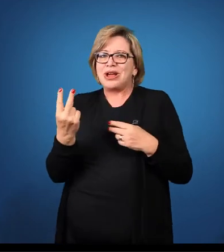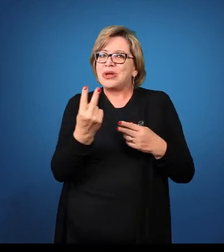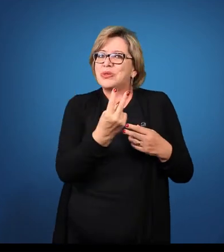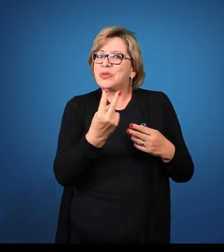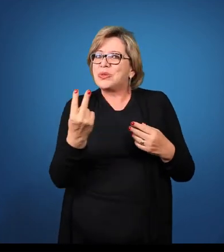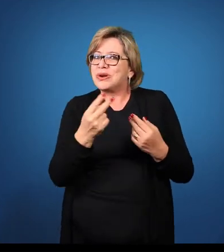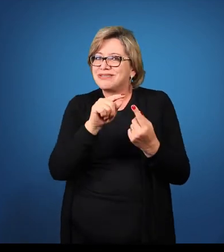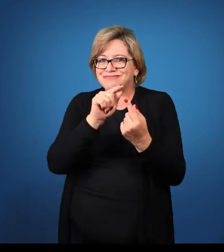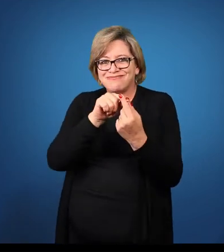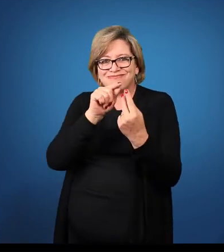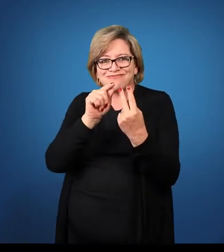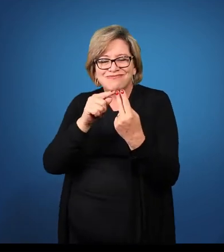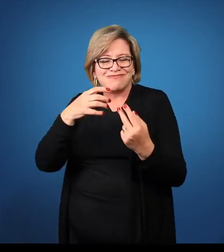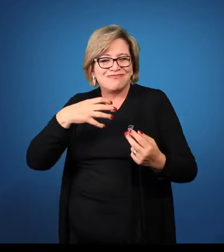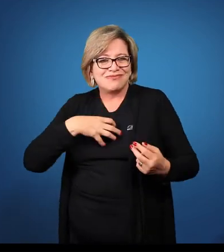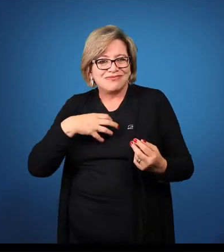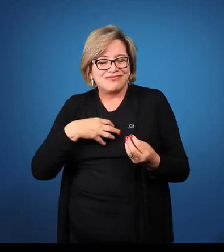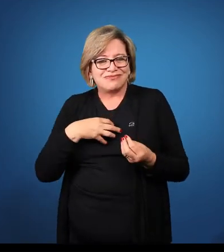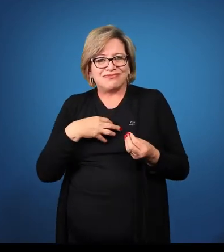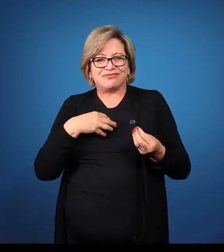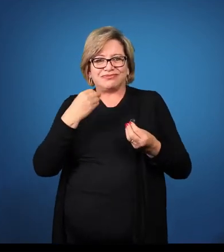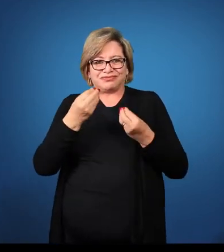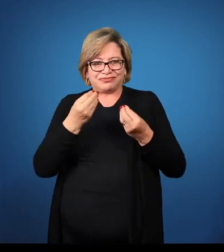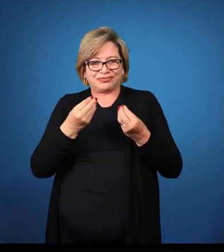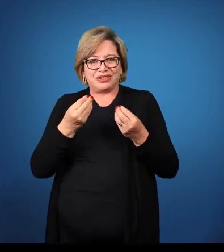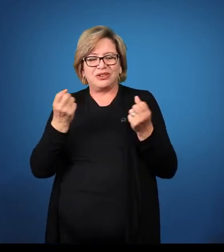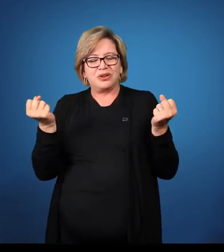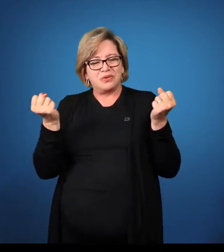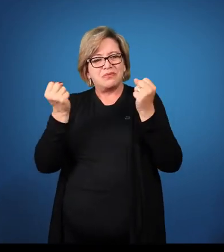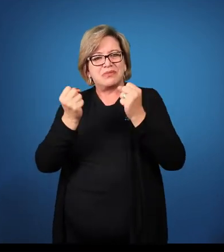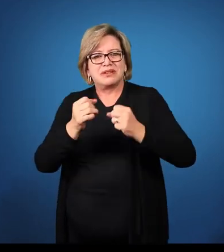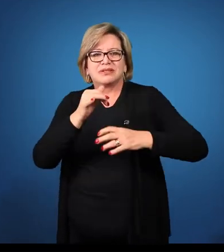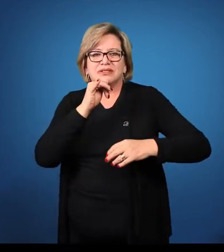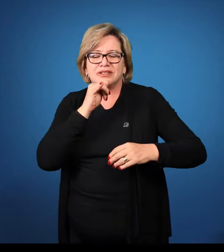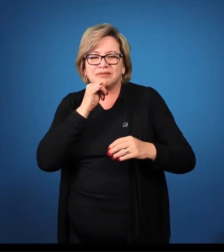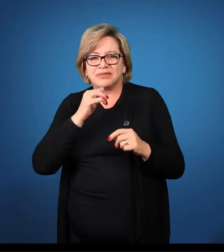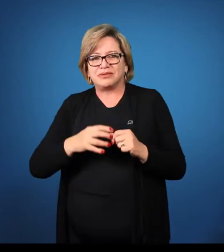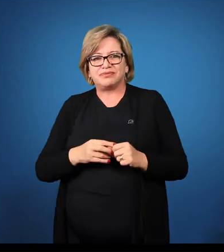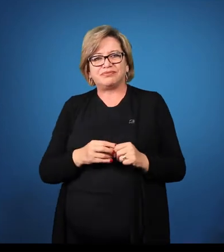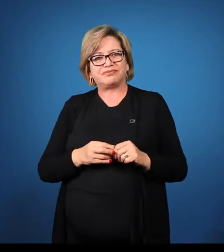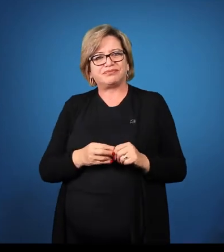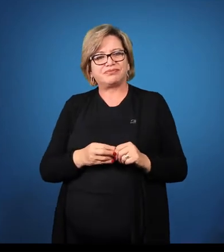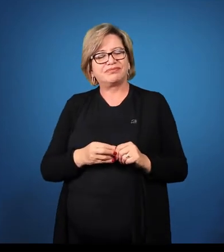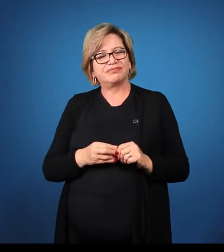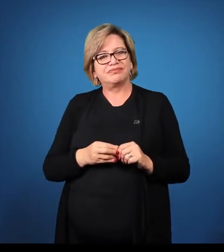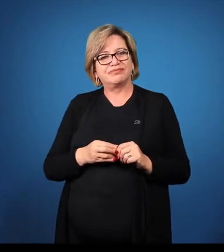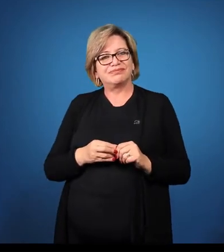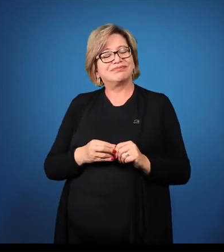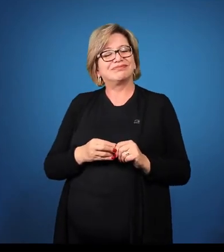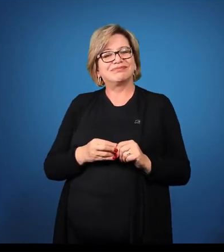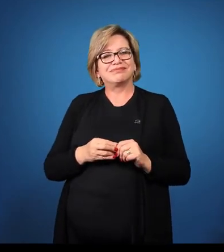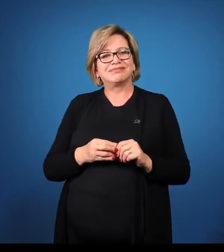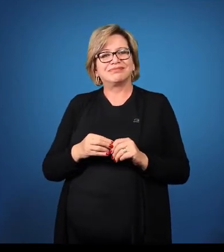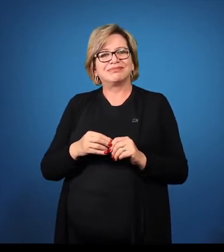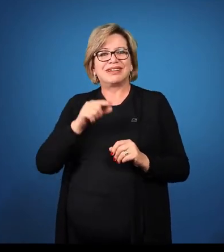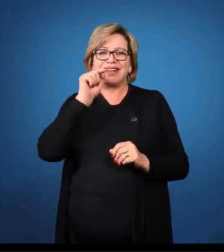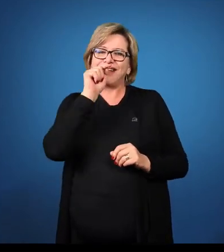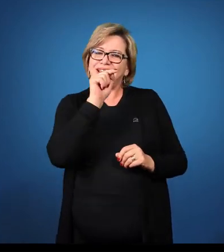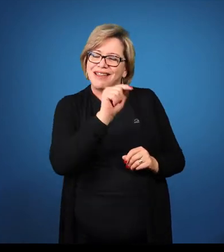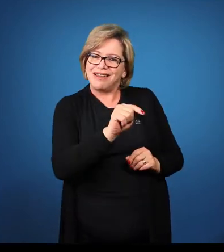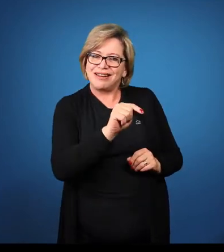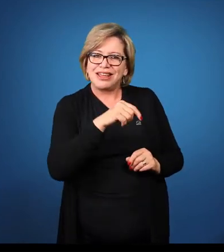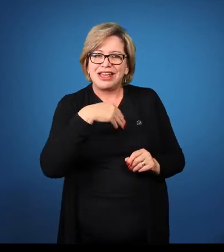qualidades no mesmo ser, no mesmo substantivo. Quando eu digo, Pedro